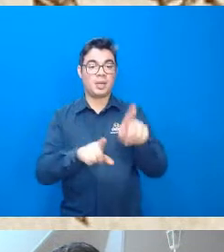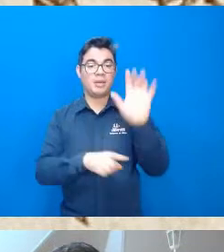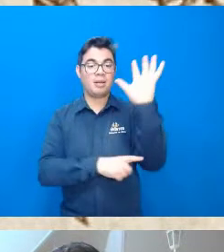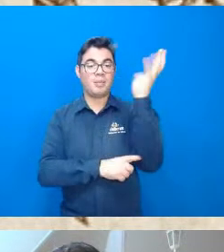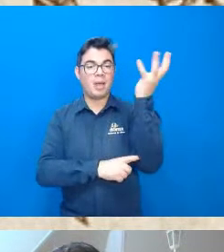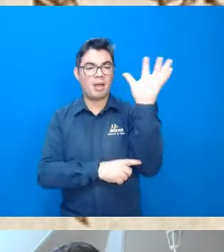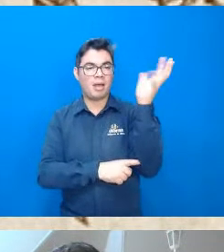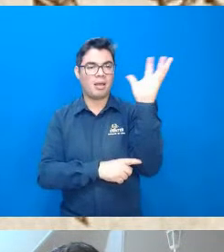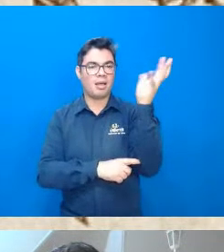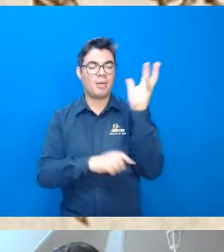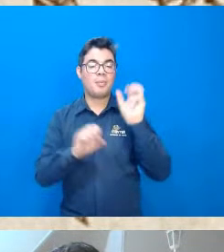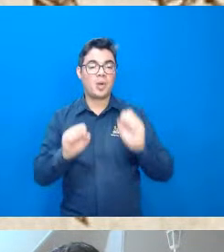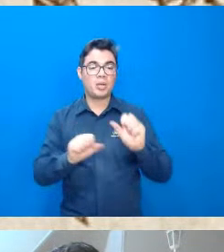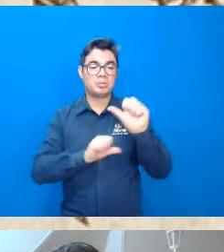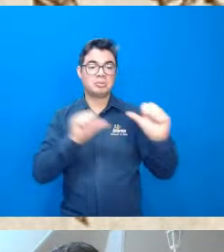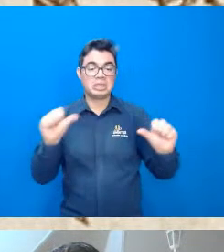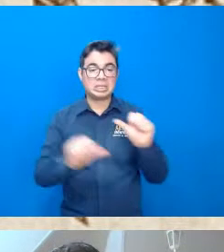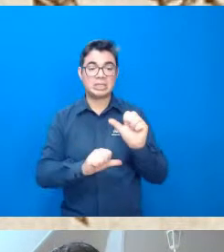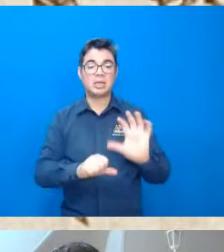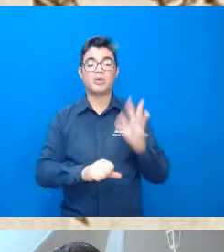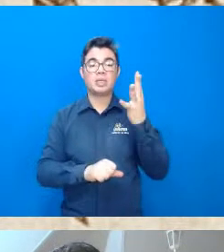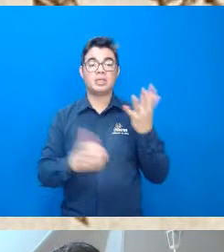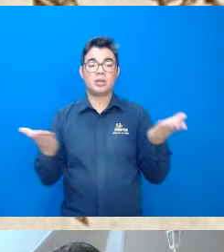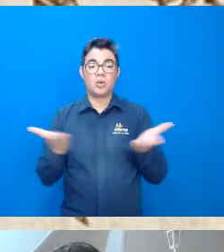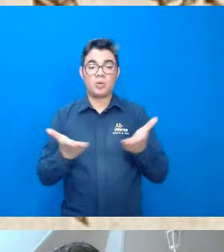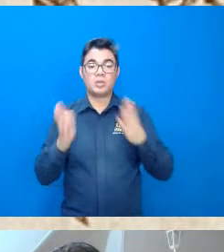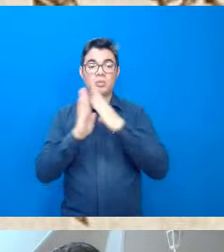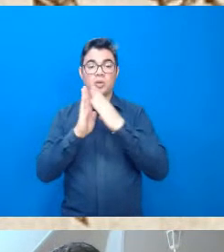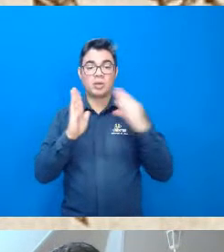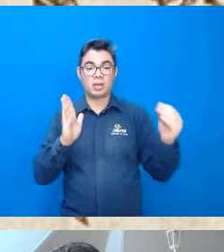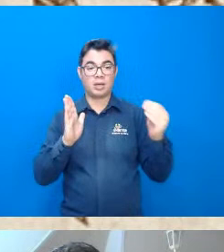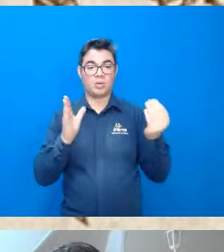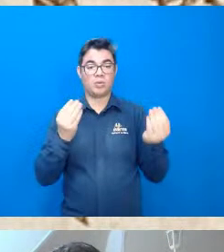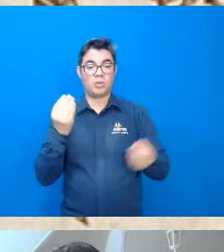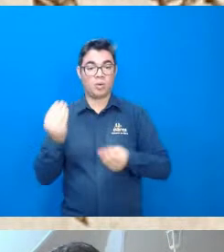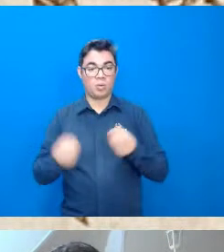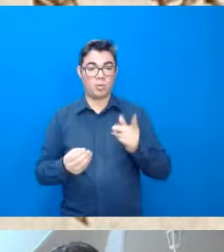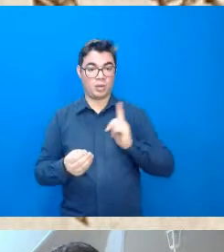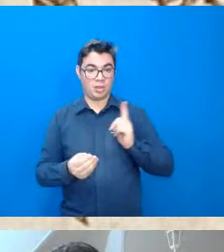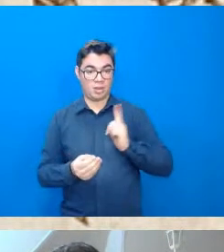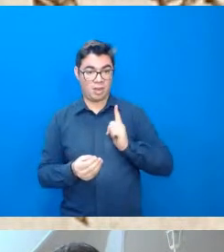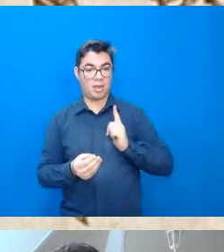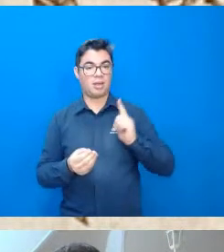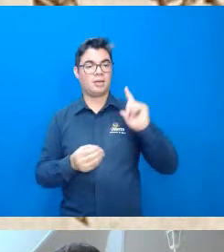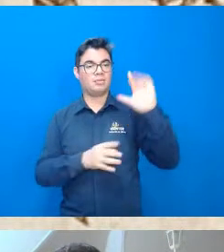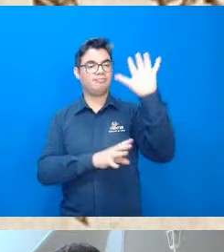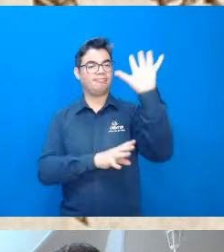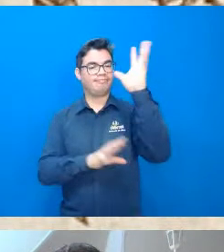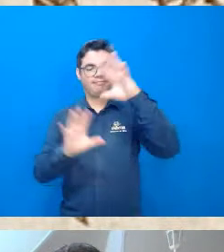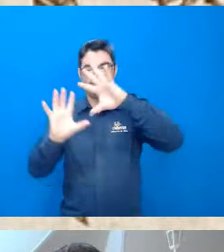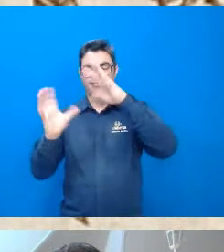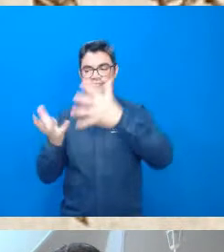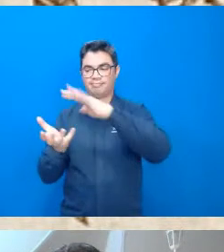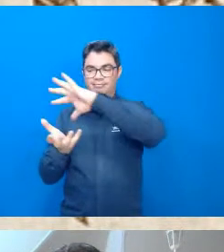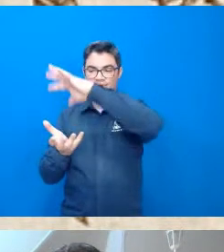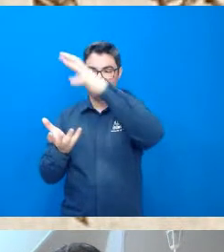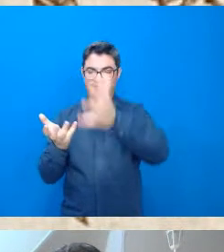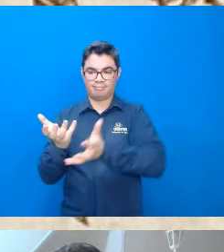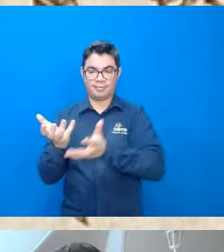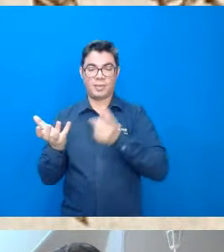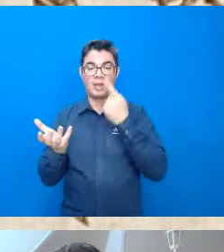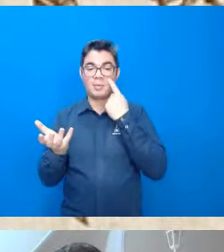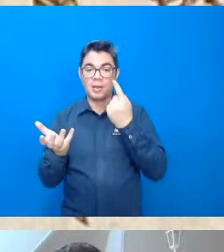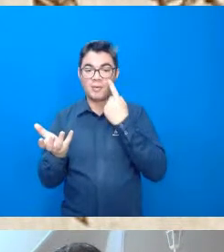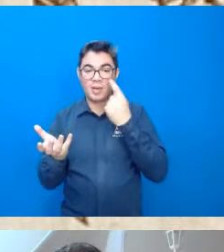hoje em dia a gente consegue utilizar modelos de circulação atmosféricos globais para prever